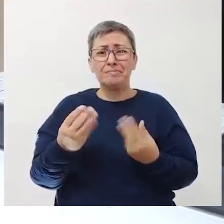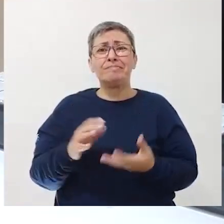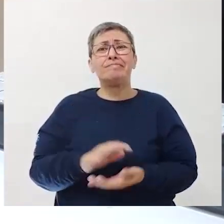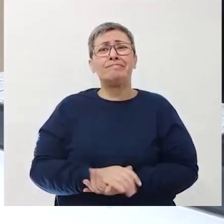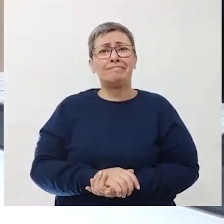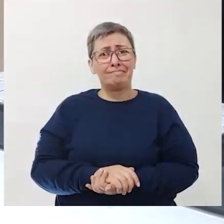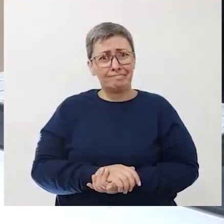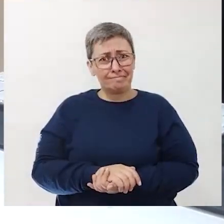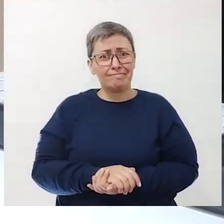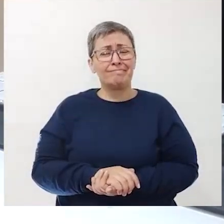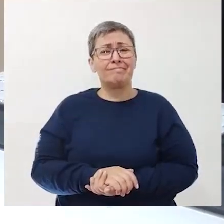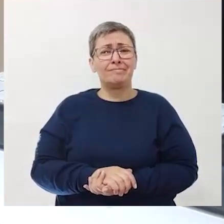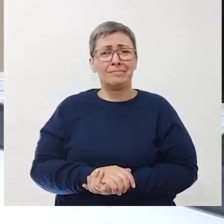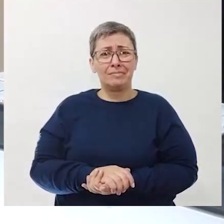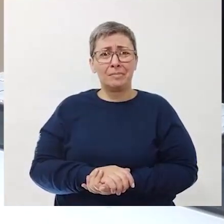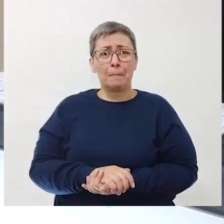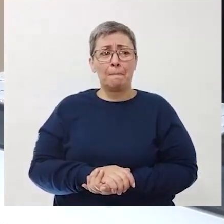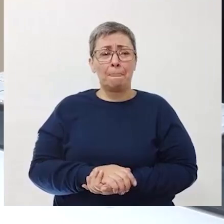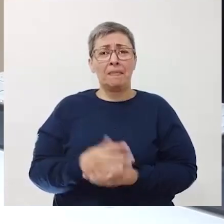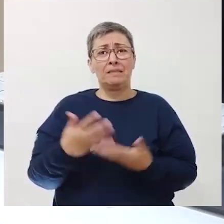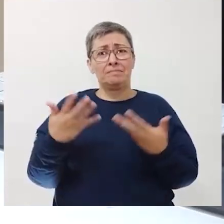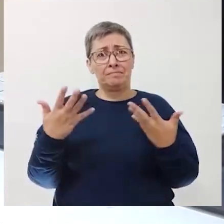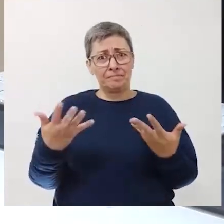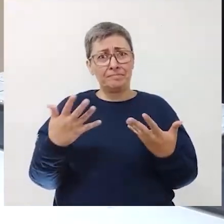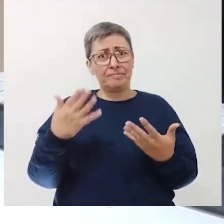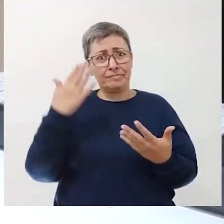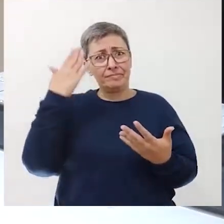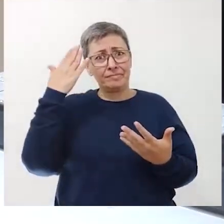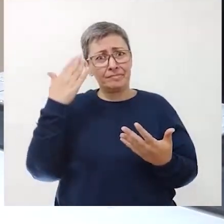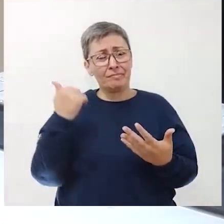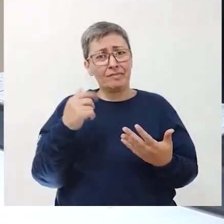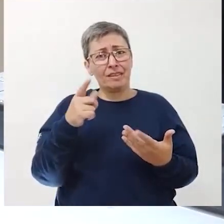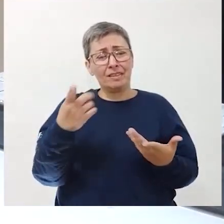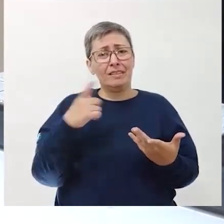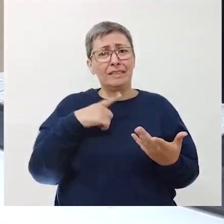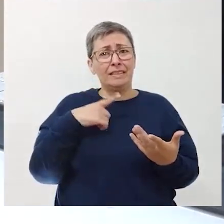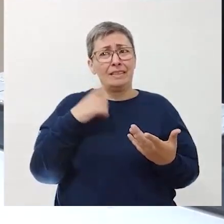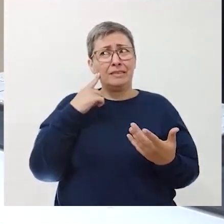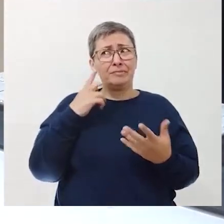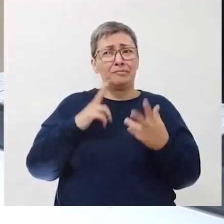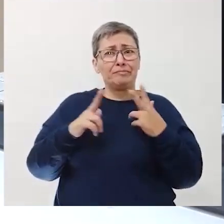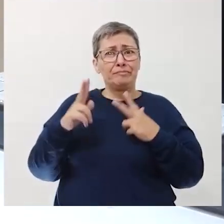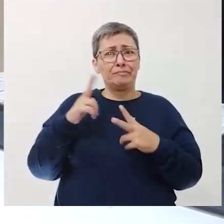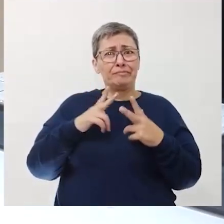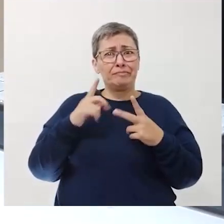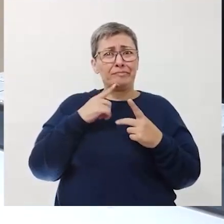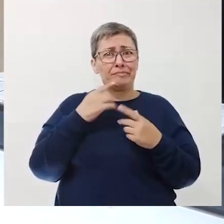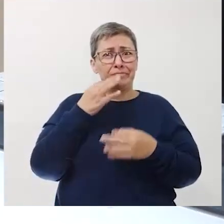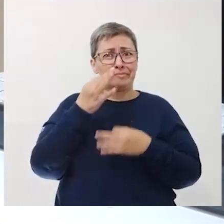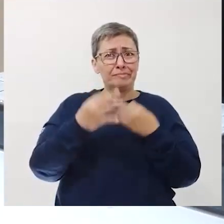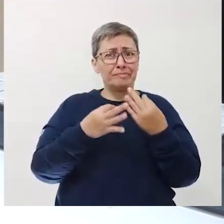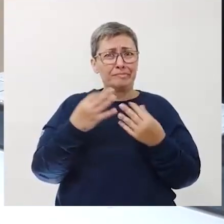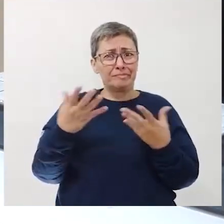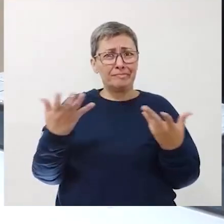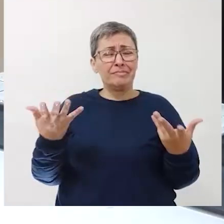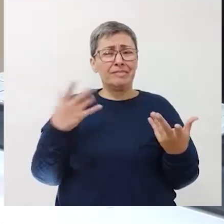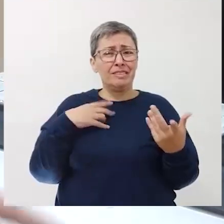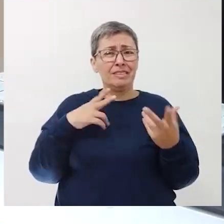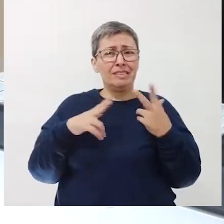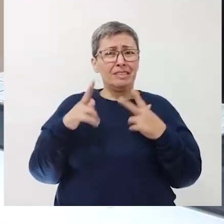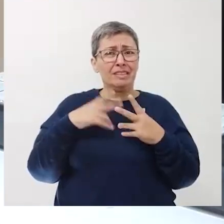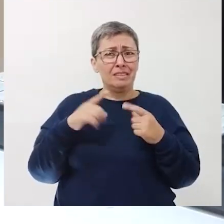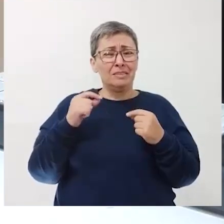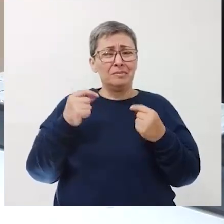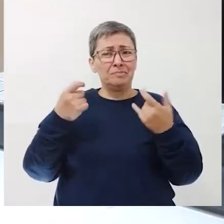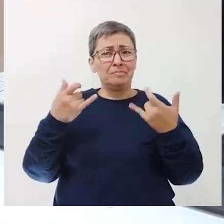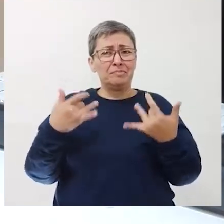esférico, né. Bom, com certeza você já deve ter ouvido comentários sobre